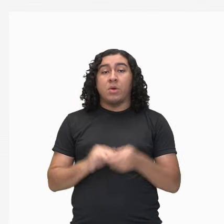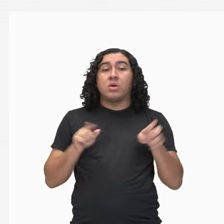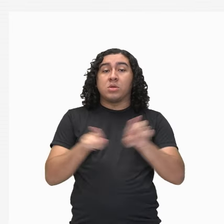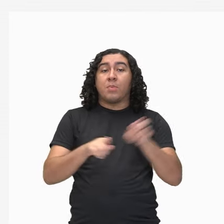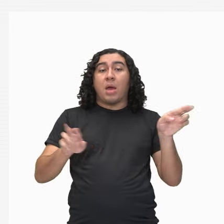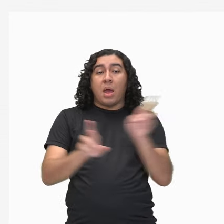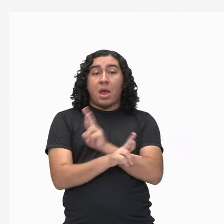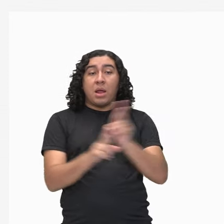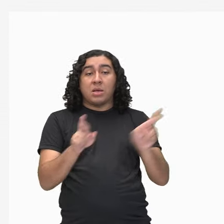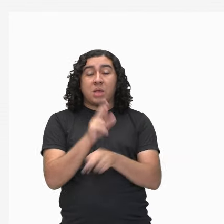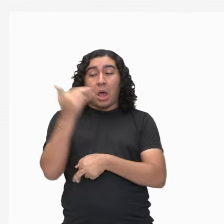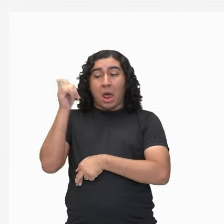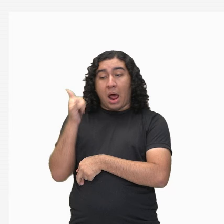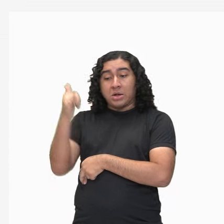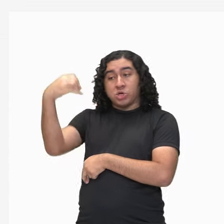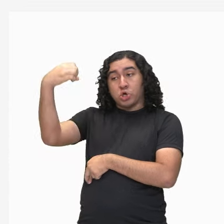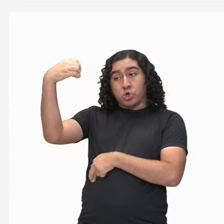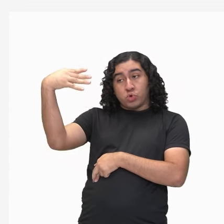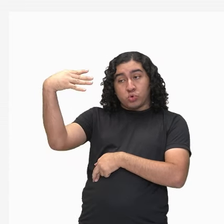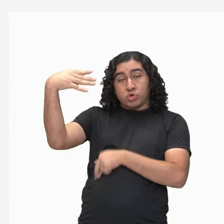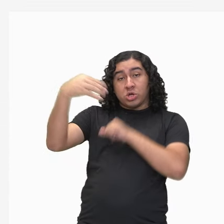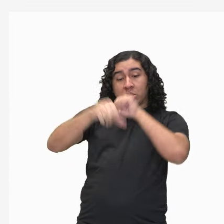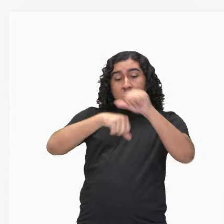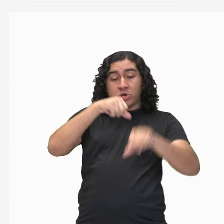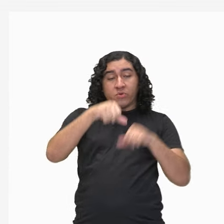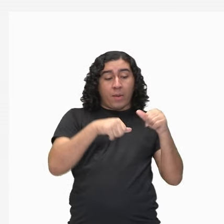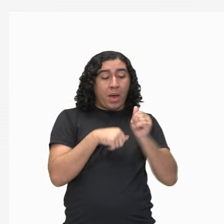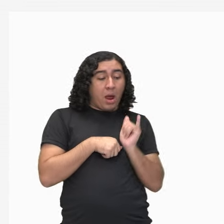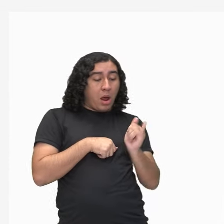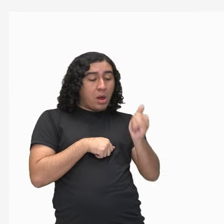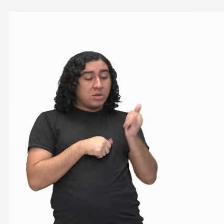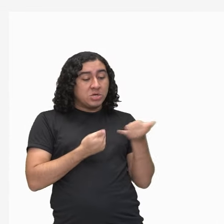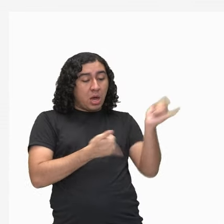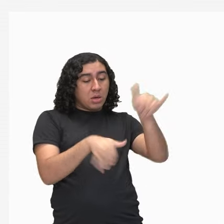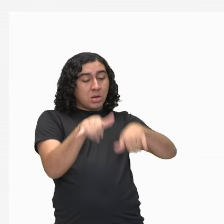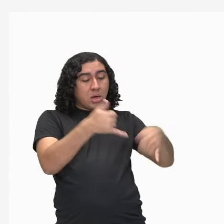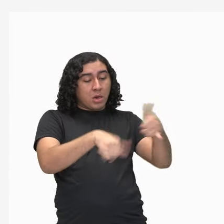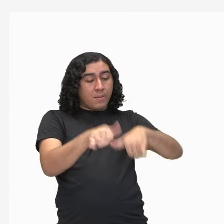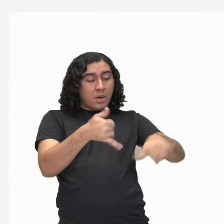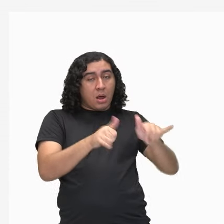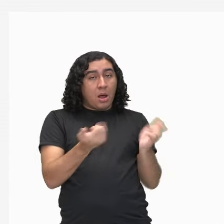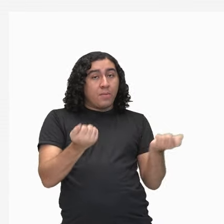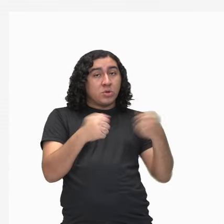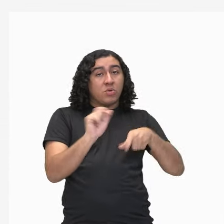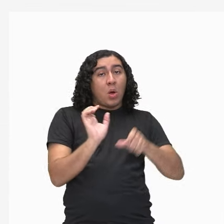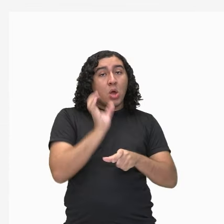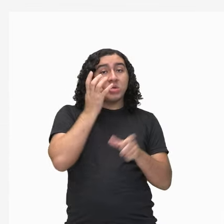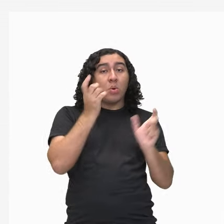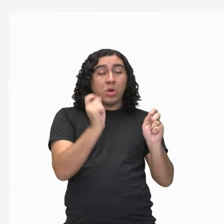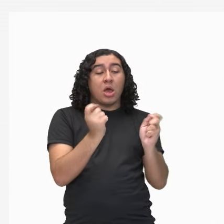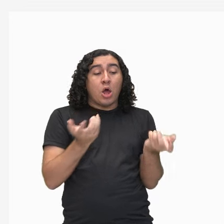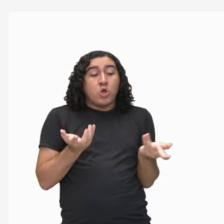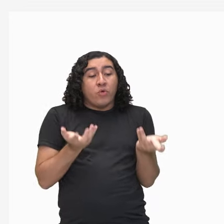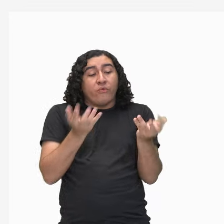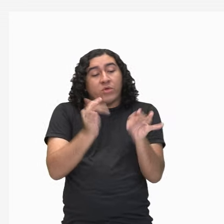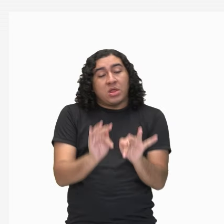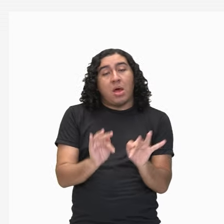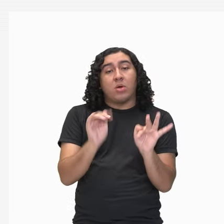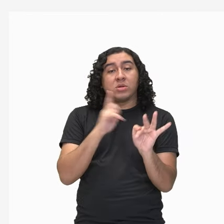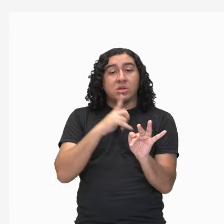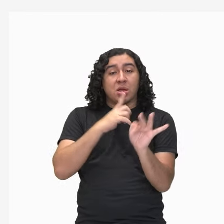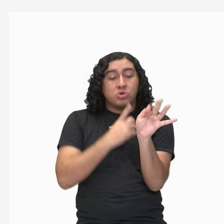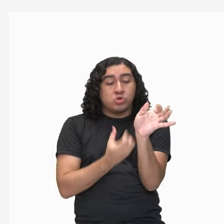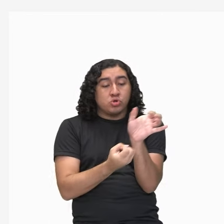da energia luminosa sendo transformada em energia química para que ocorra ali no final a produção